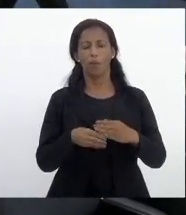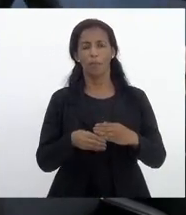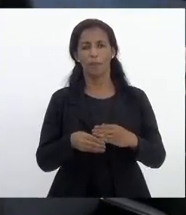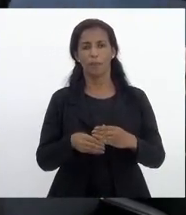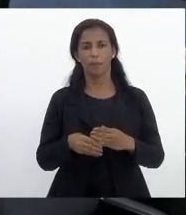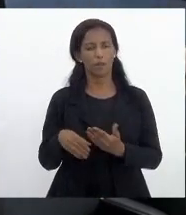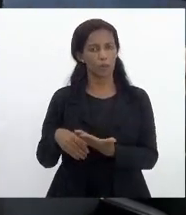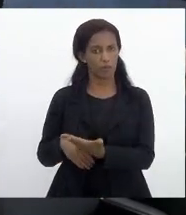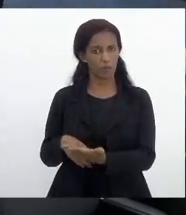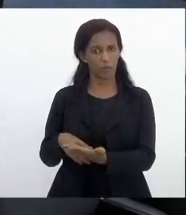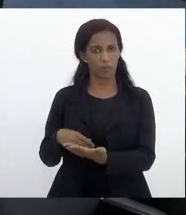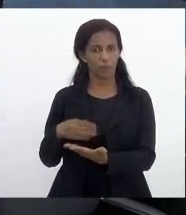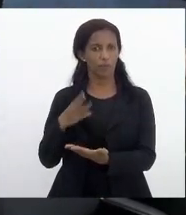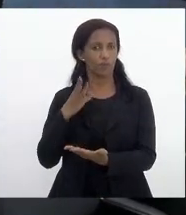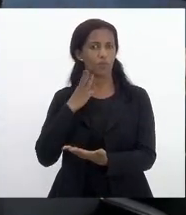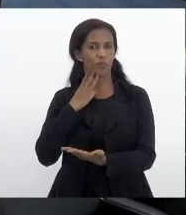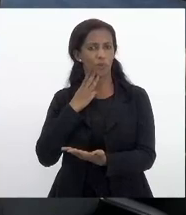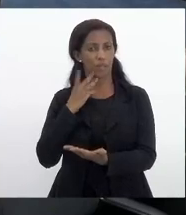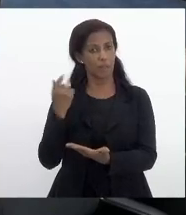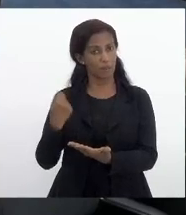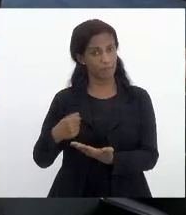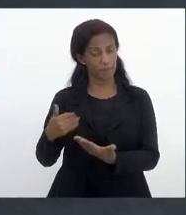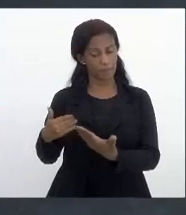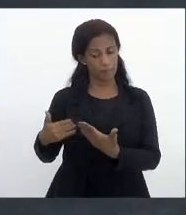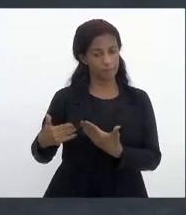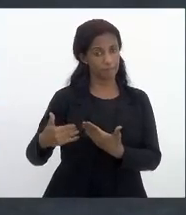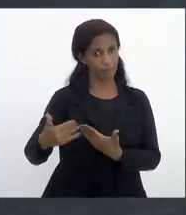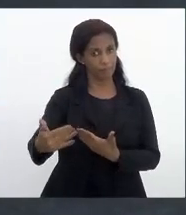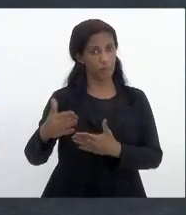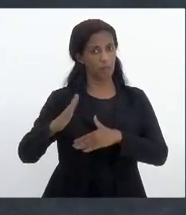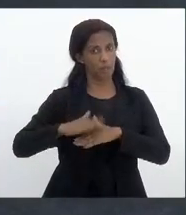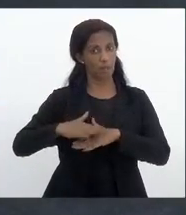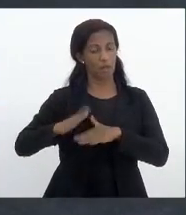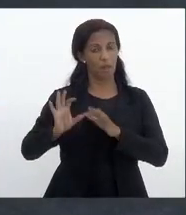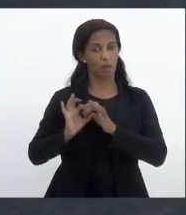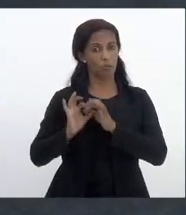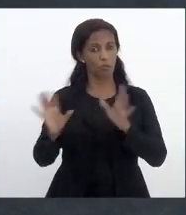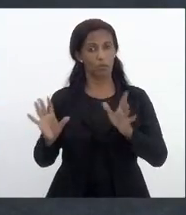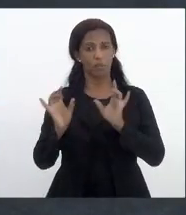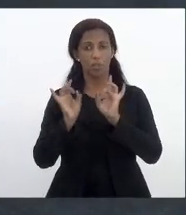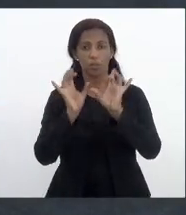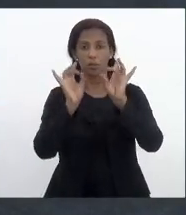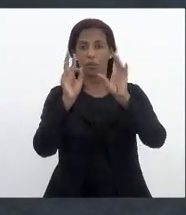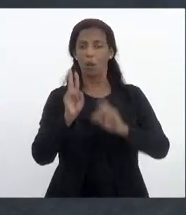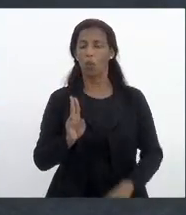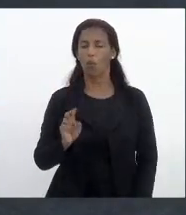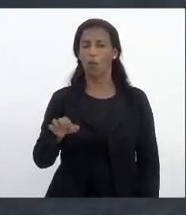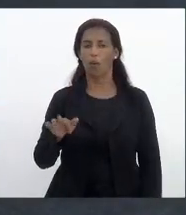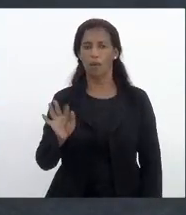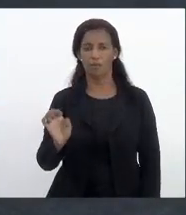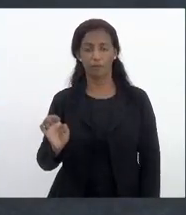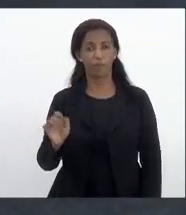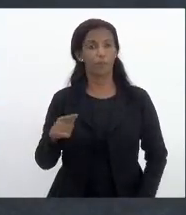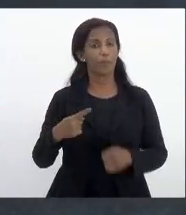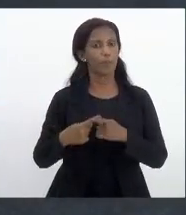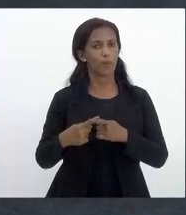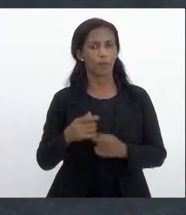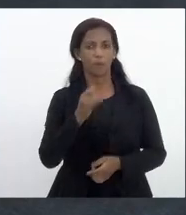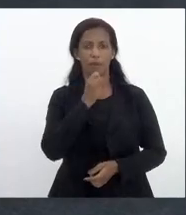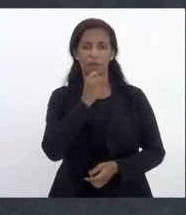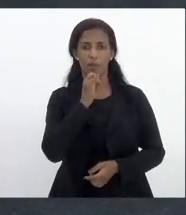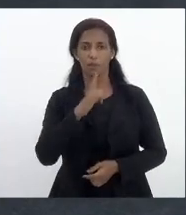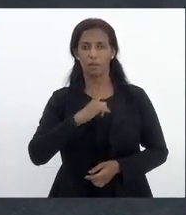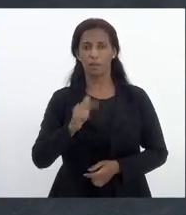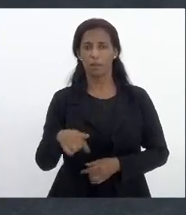Valdeque Carneiro a gente precisa avançar na autonomia das nossas universidades especialmente da UENF porque por exemplo a gente